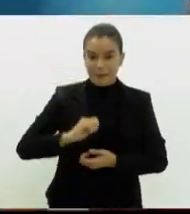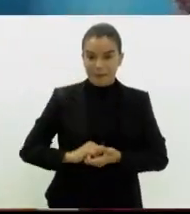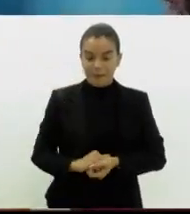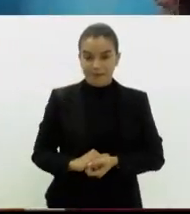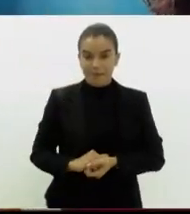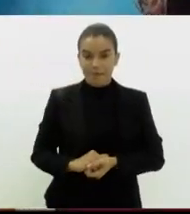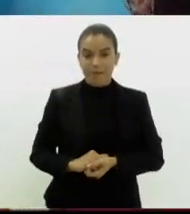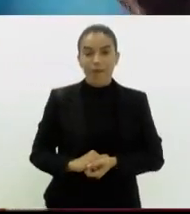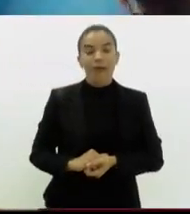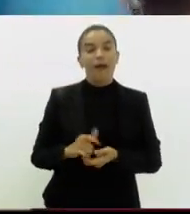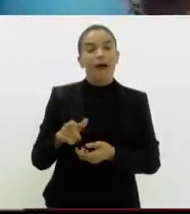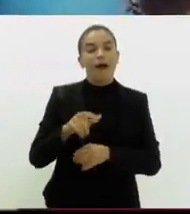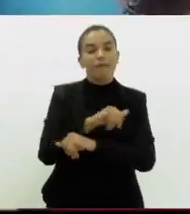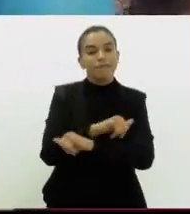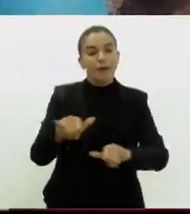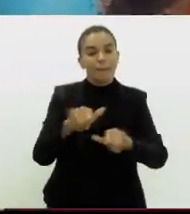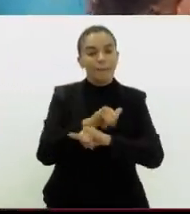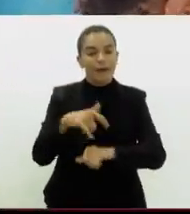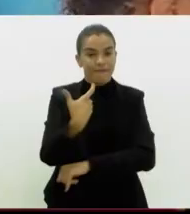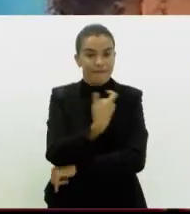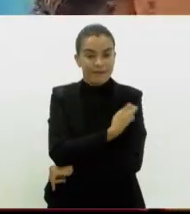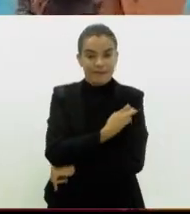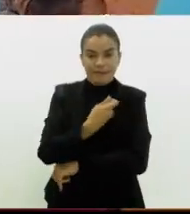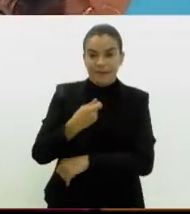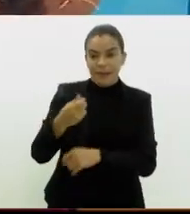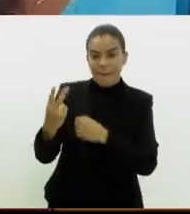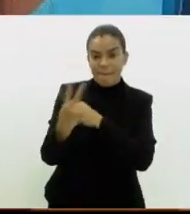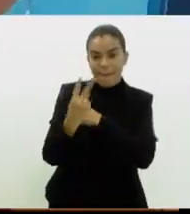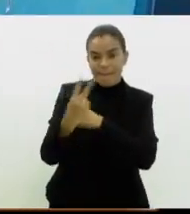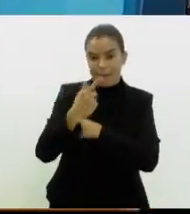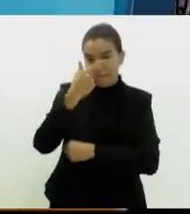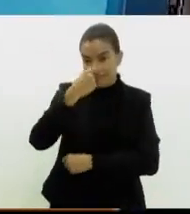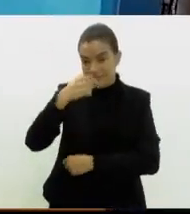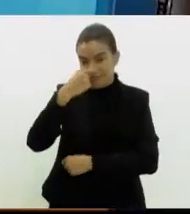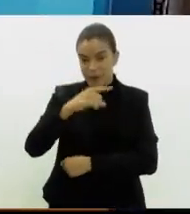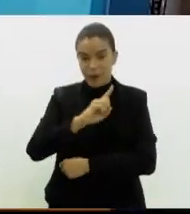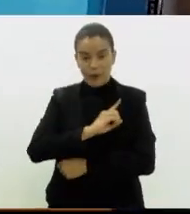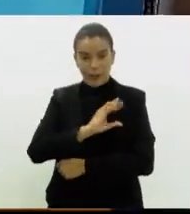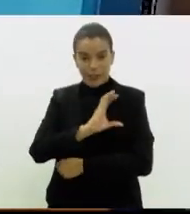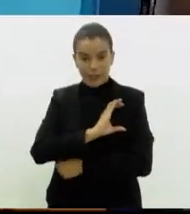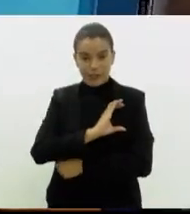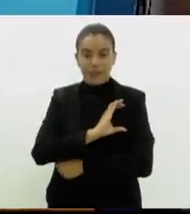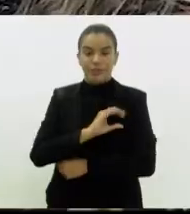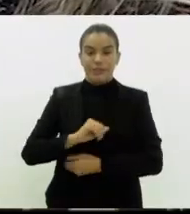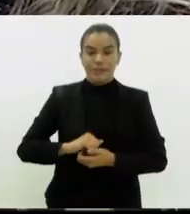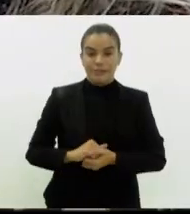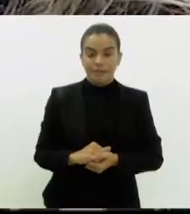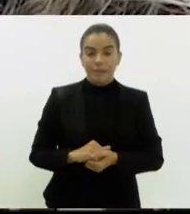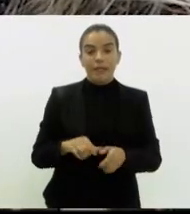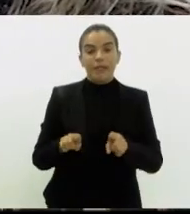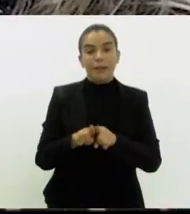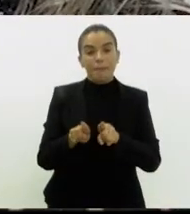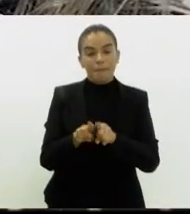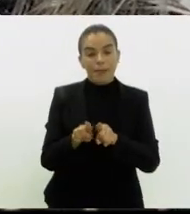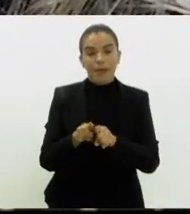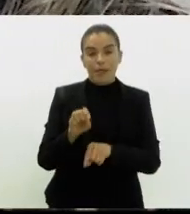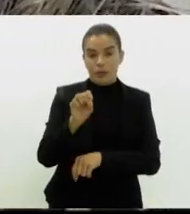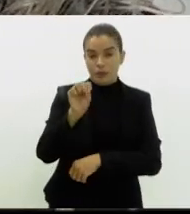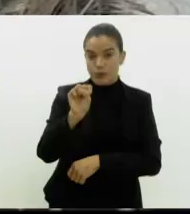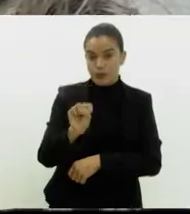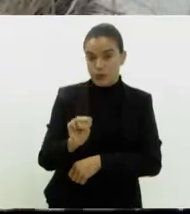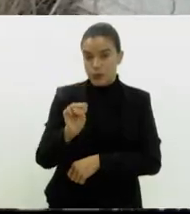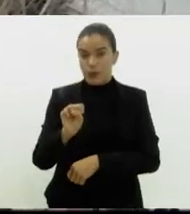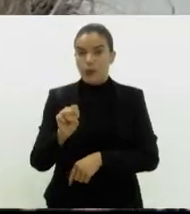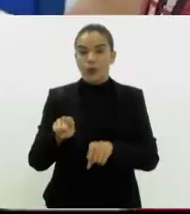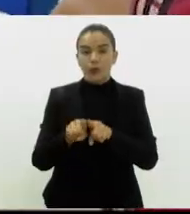A campanha de vacinação contra a gripe está acontecendo esta semana em Duque de Caxias, na Baixada Fluminense e nas cidades do sul do Rio e